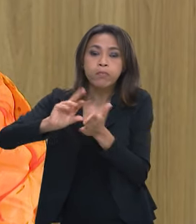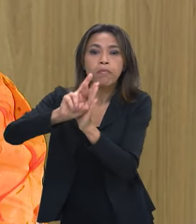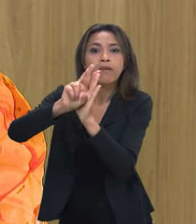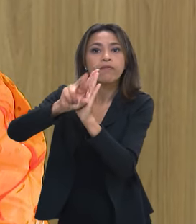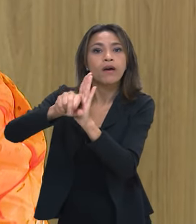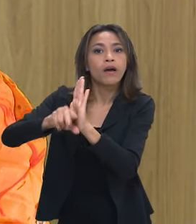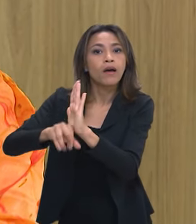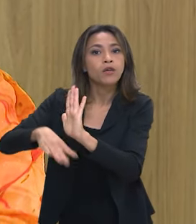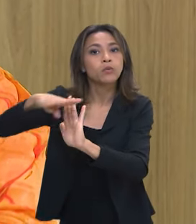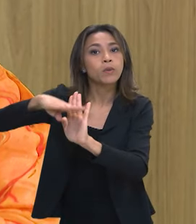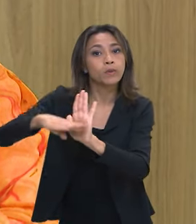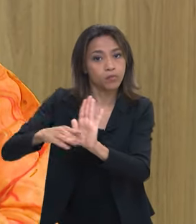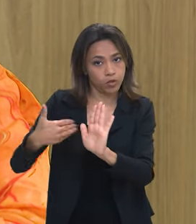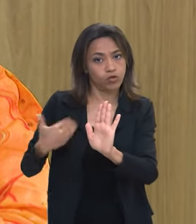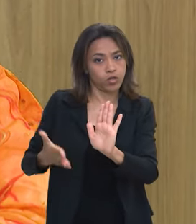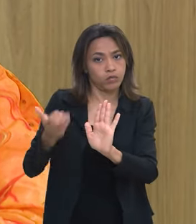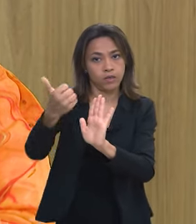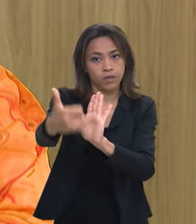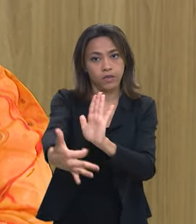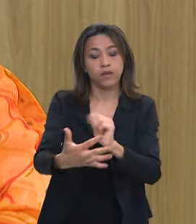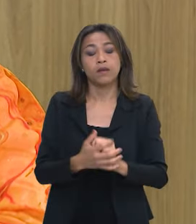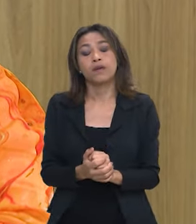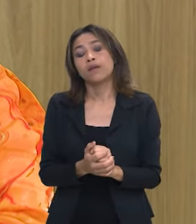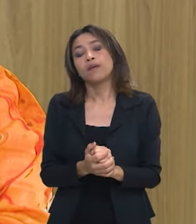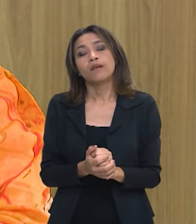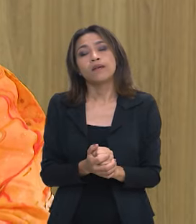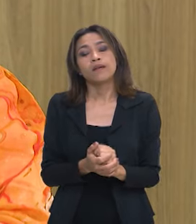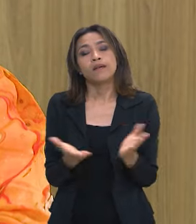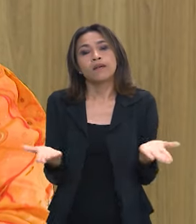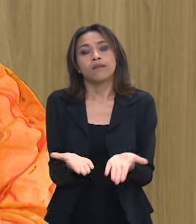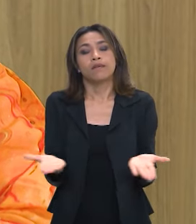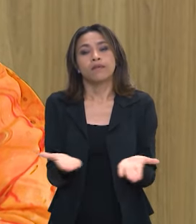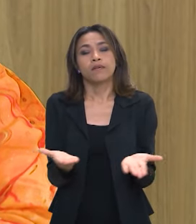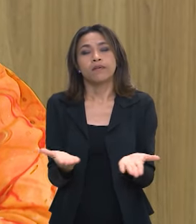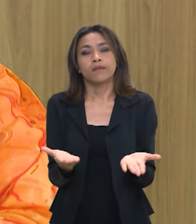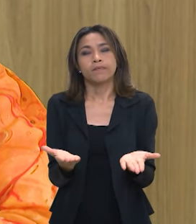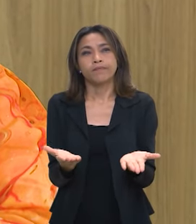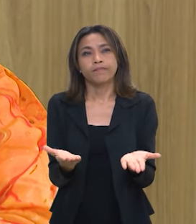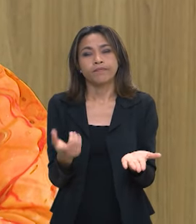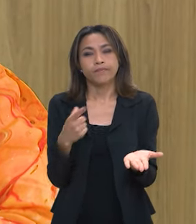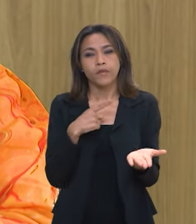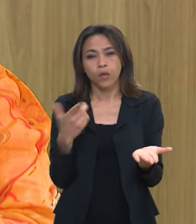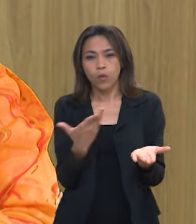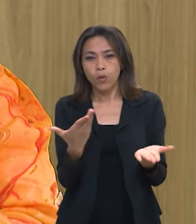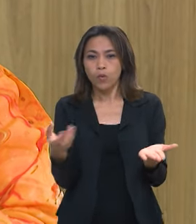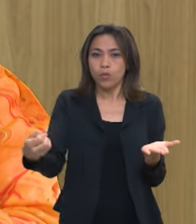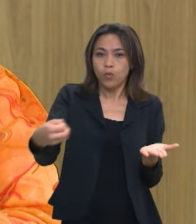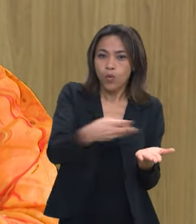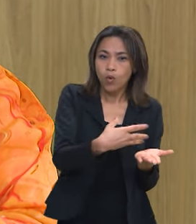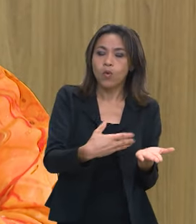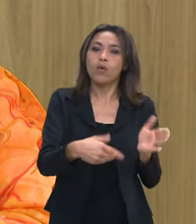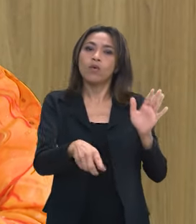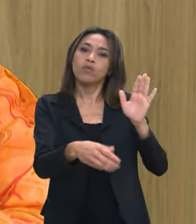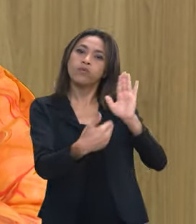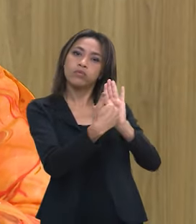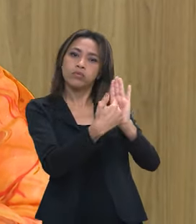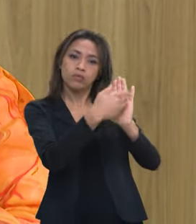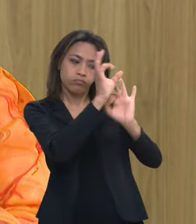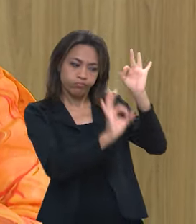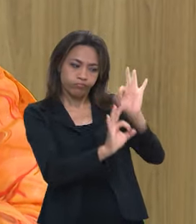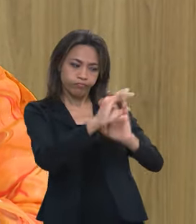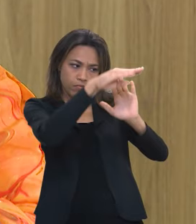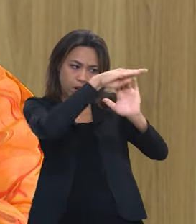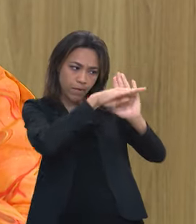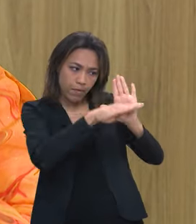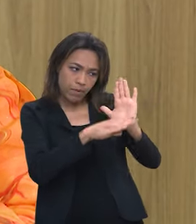programas que eu mencionei e agora com o arcabouço fiscal e a